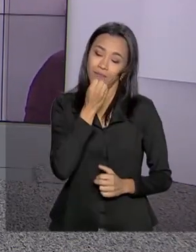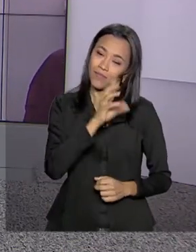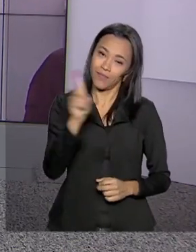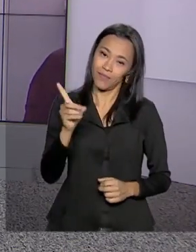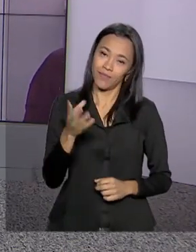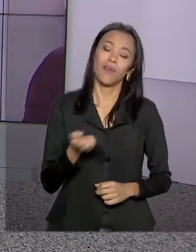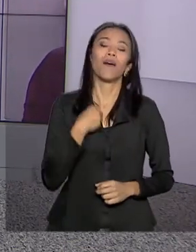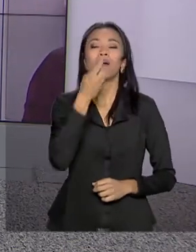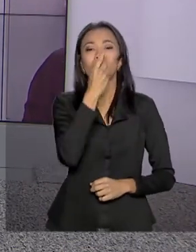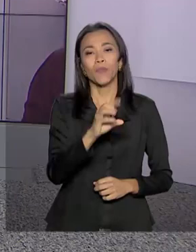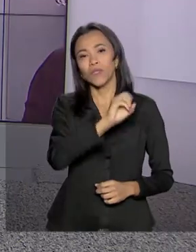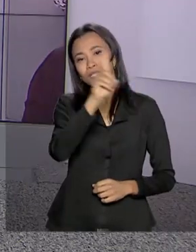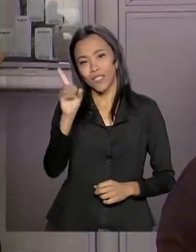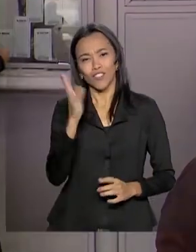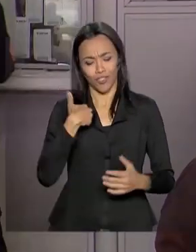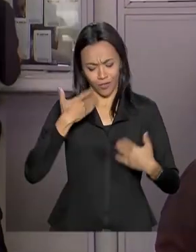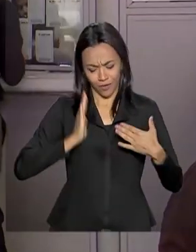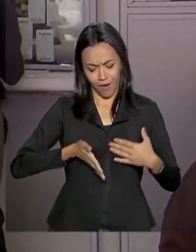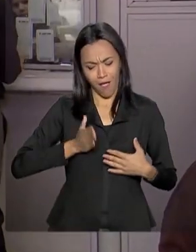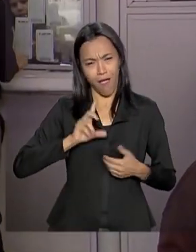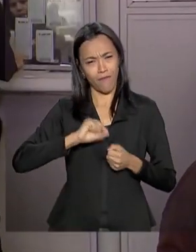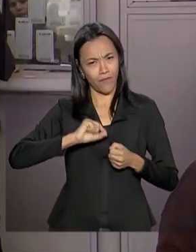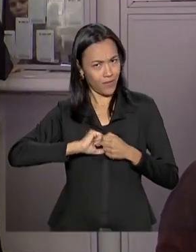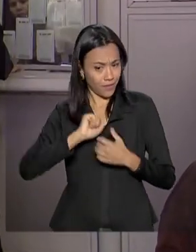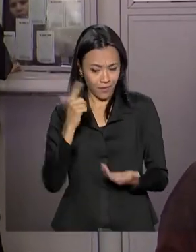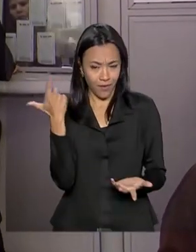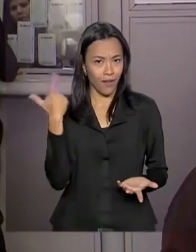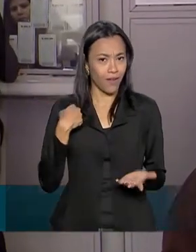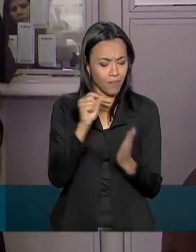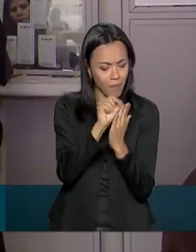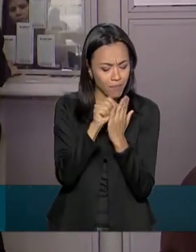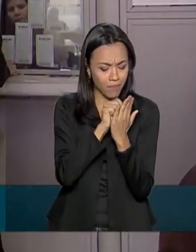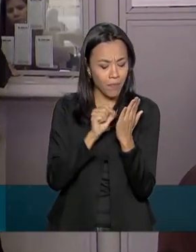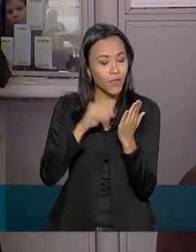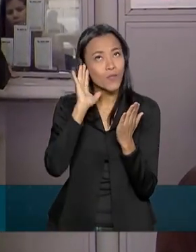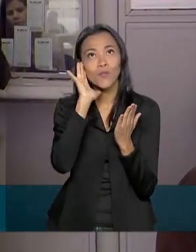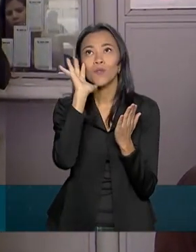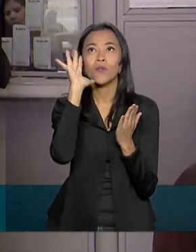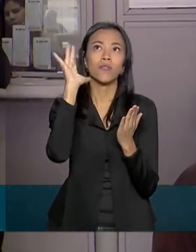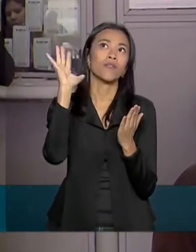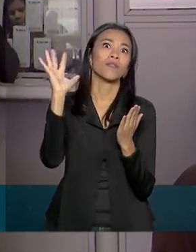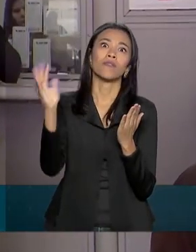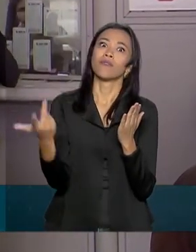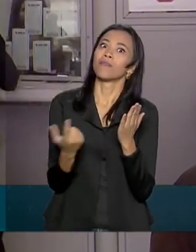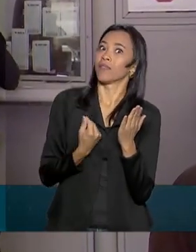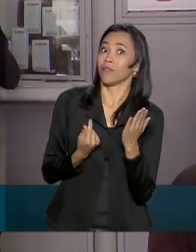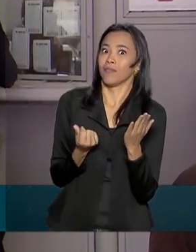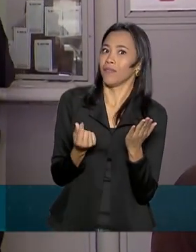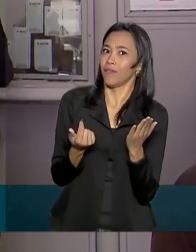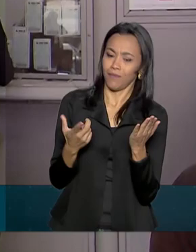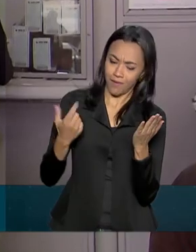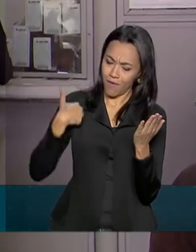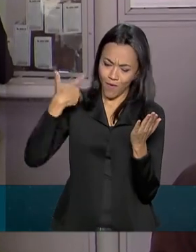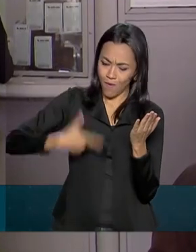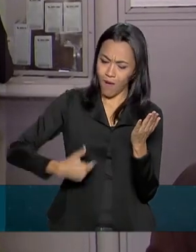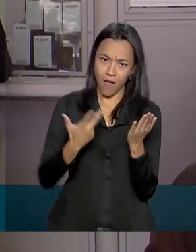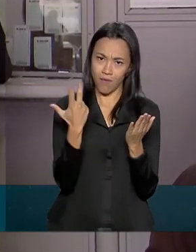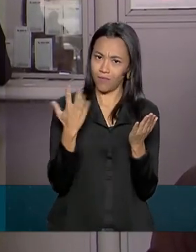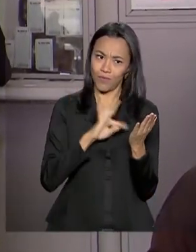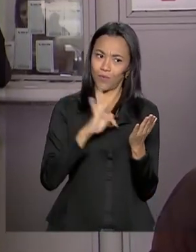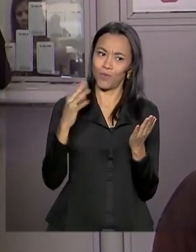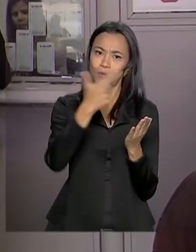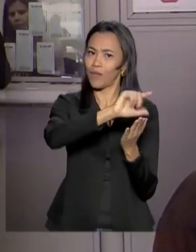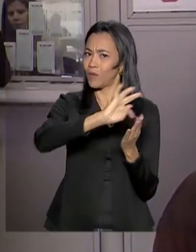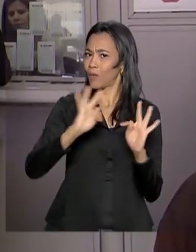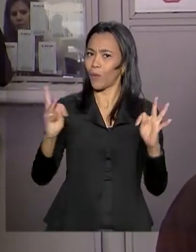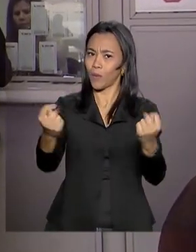Bom dia, Carla. Bom dia a todos. Já fiz, sim, claro, né? Quem não está sonhando alto como todo brasileiro, eu estou sonhando alto com esse prêmio,